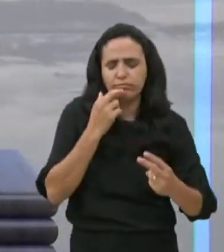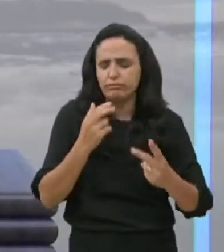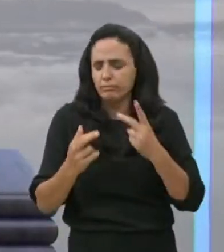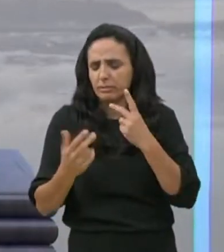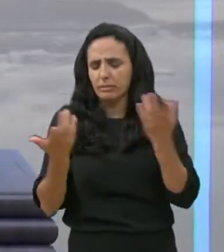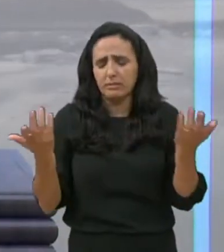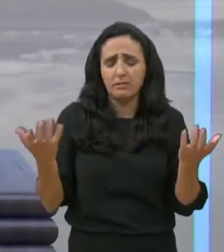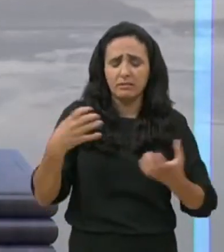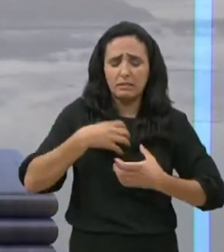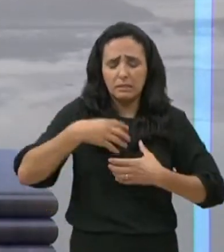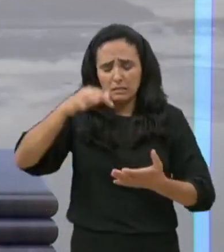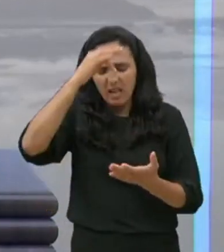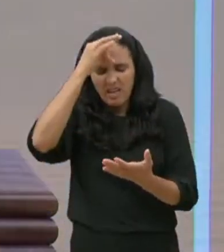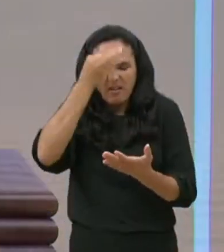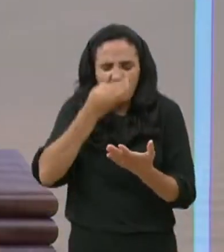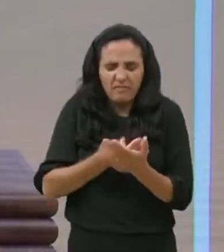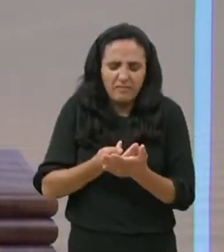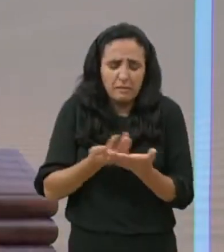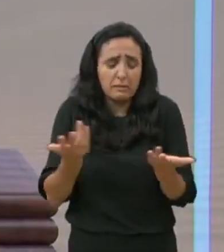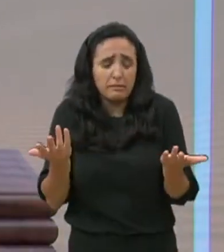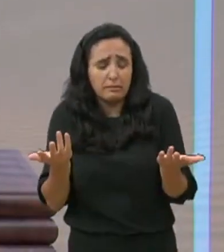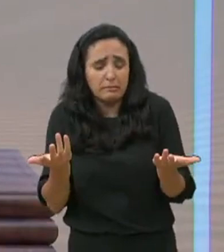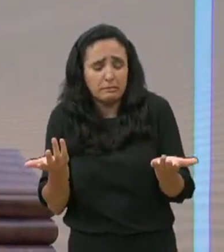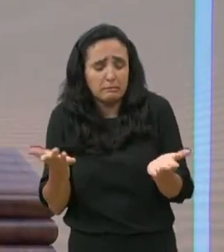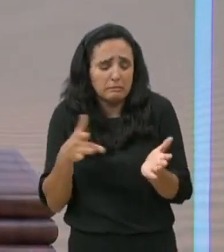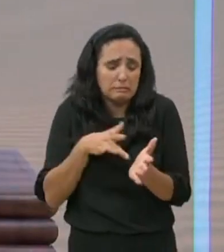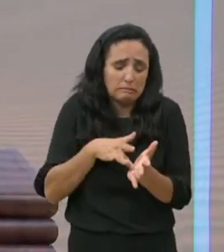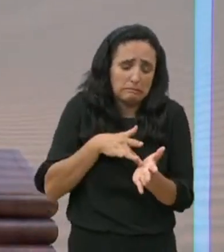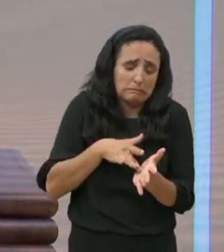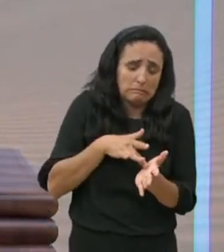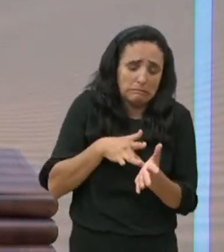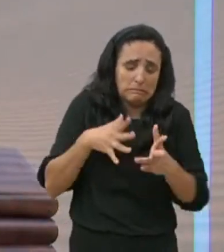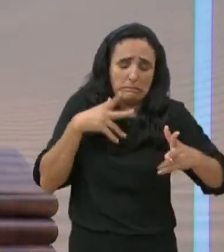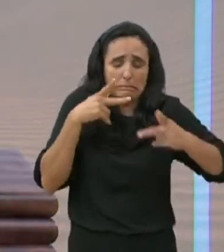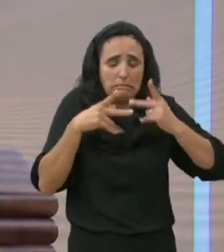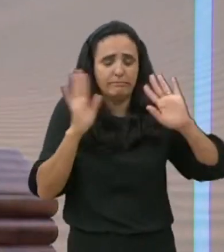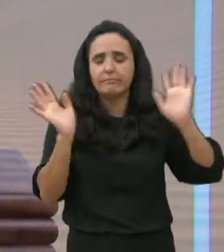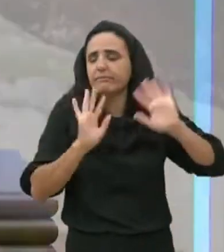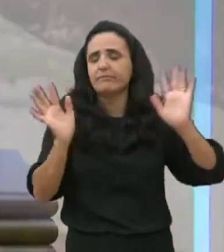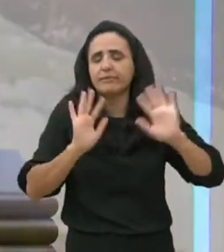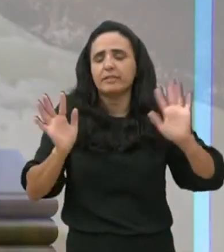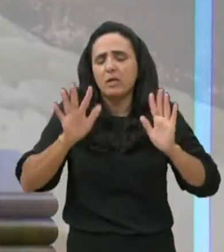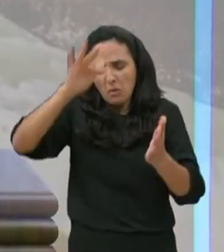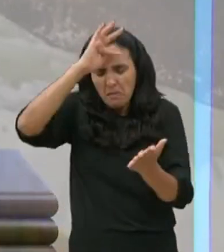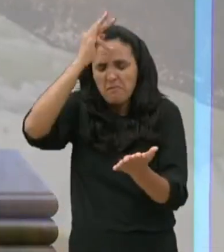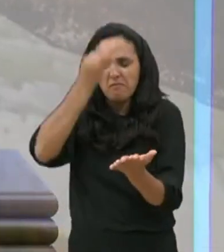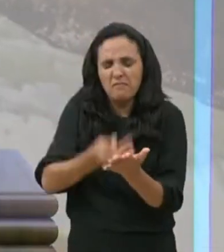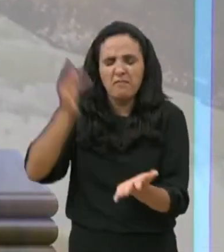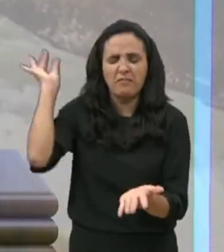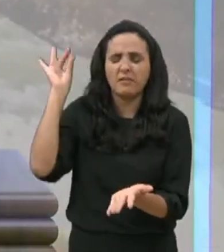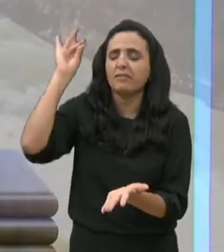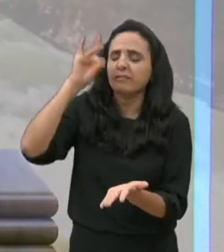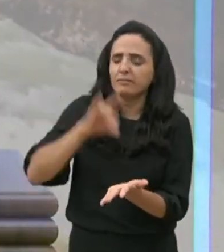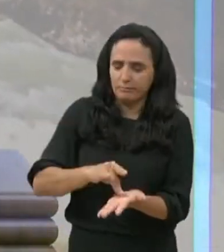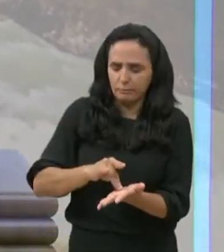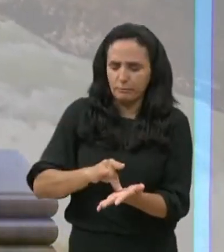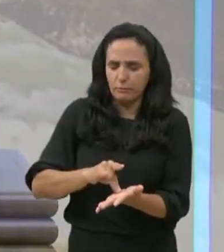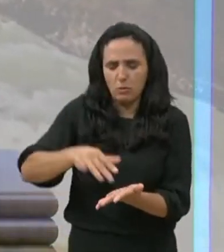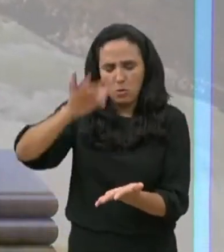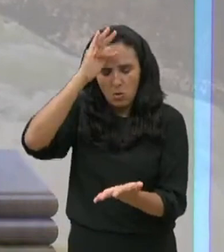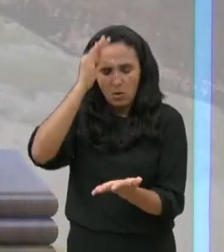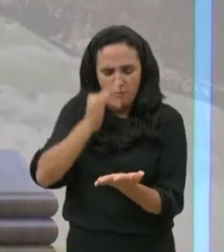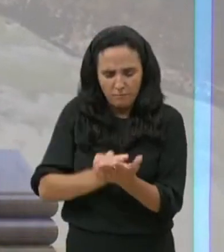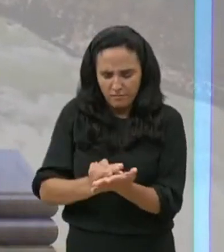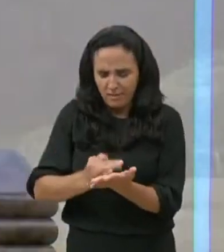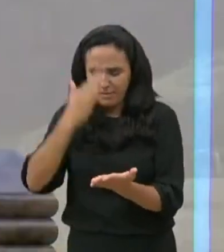Senhor, apenas uma fé de fachada, uma fé de lábios, não, meu Deus, mas que seja uma fé convicta,